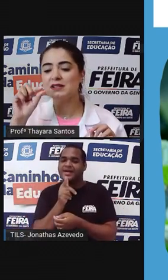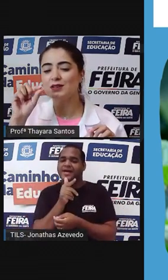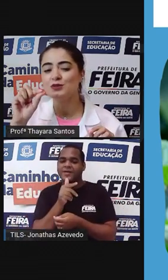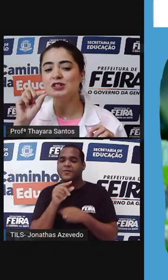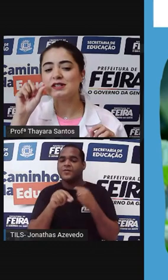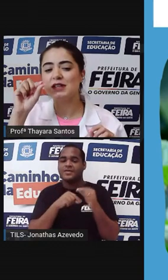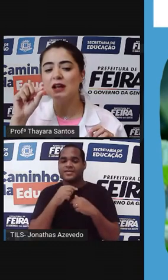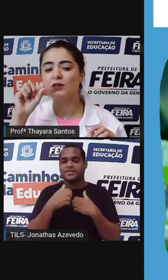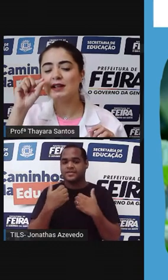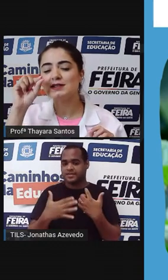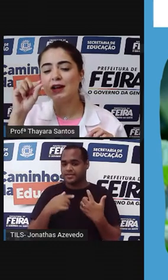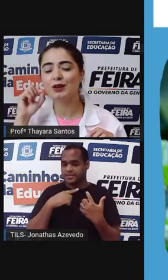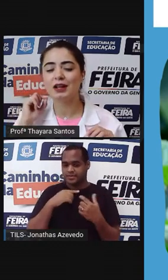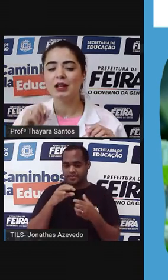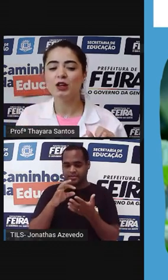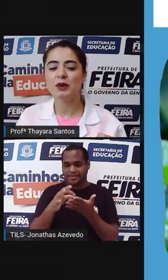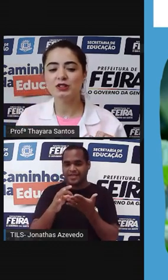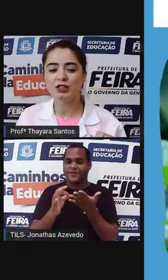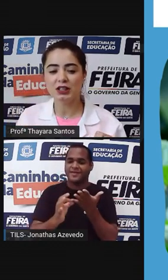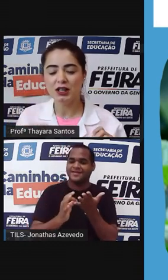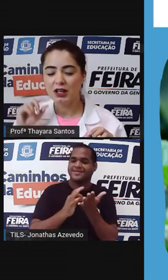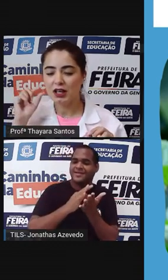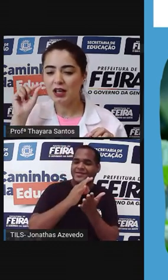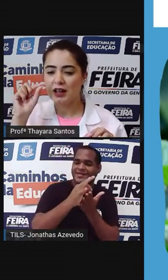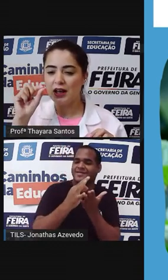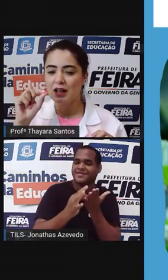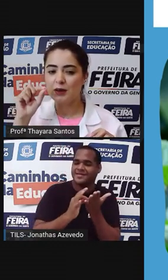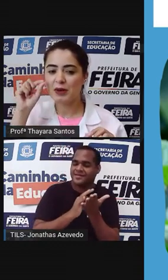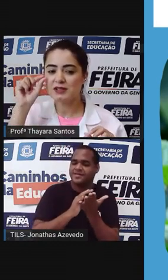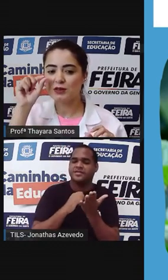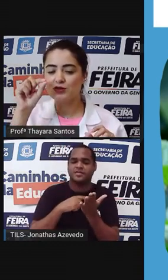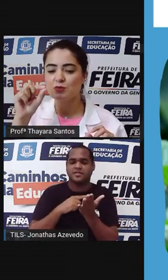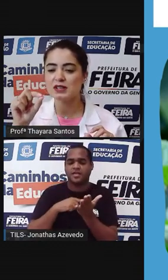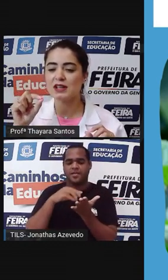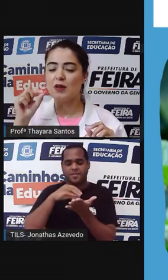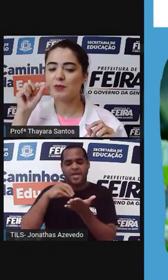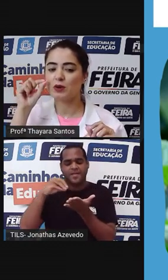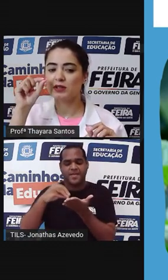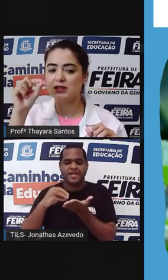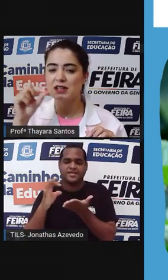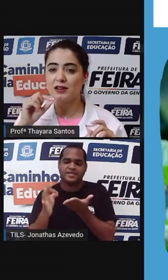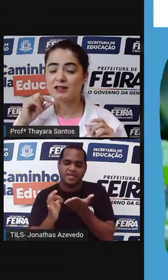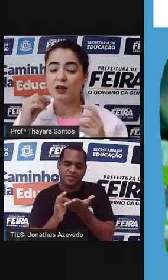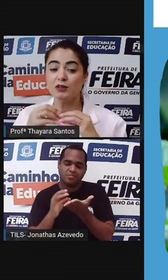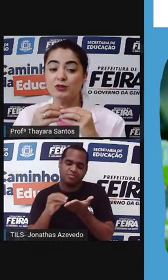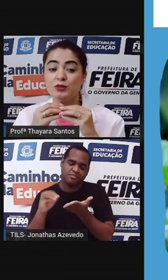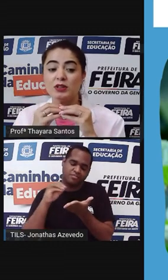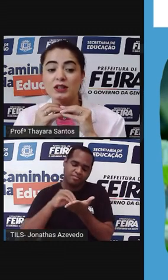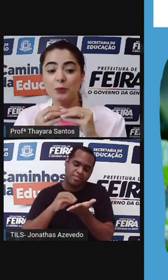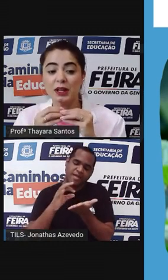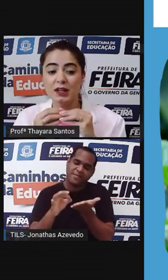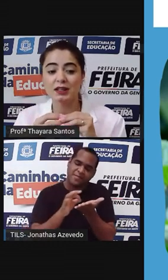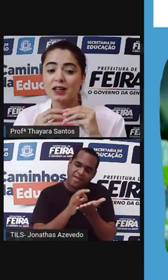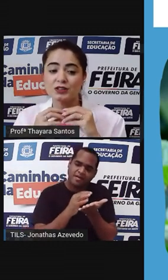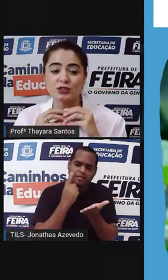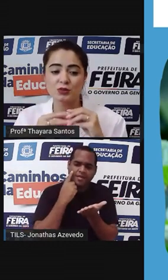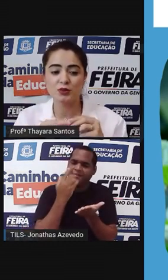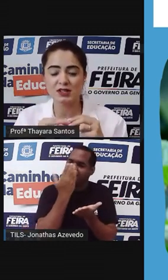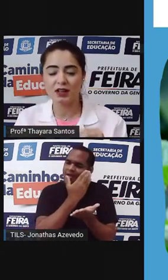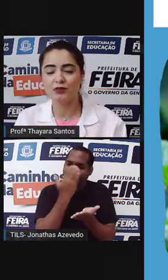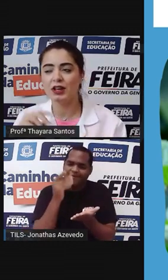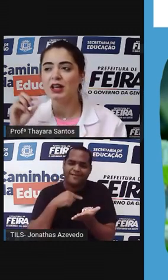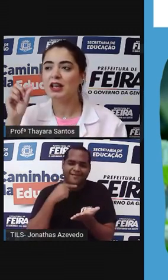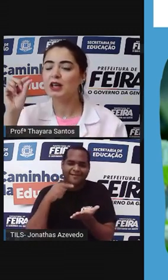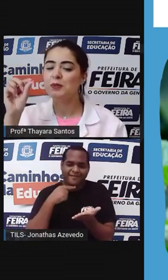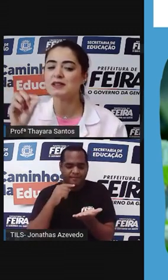ela vai passando de célula a célula. Imagine ir lá passando de uma célula pra outra célula. A célula é uma estrutura tão pequenininha que a gente não